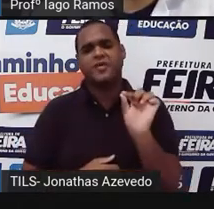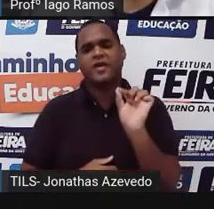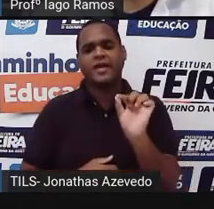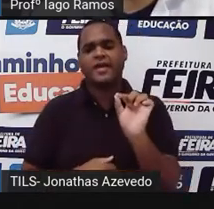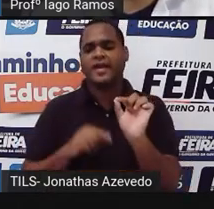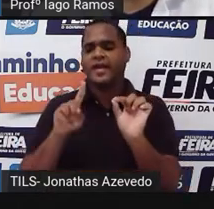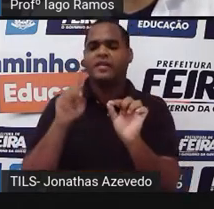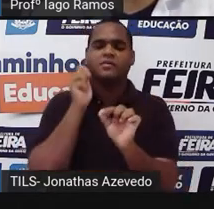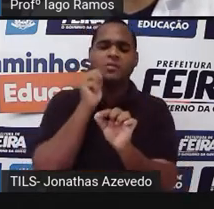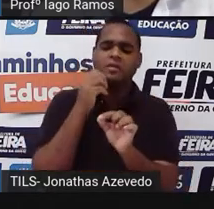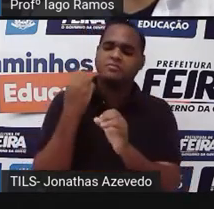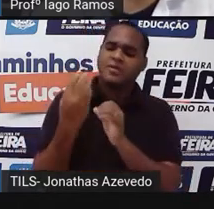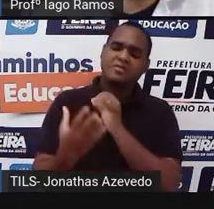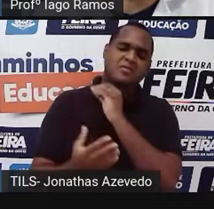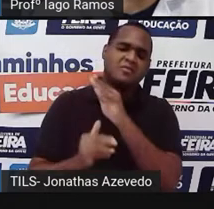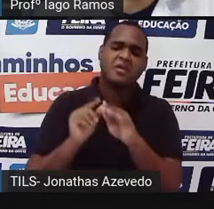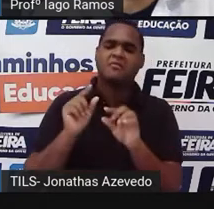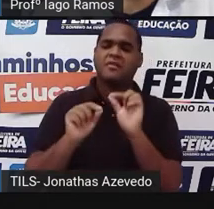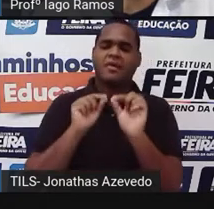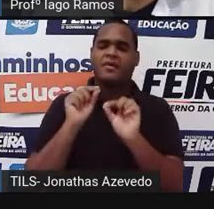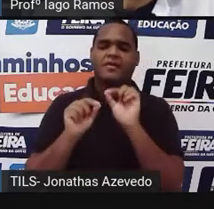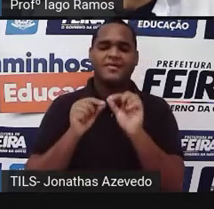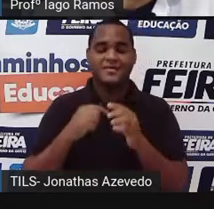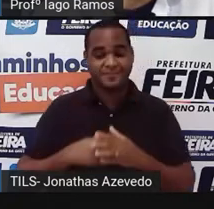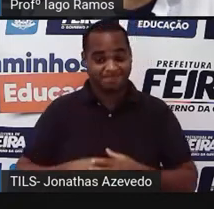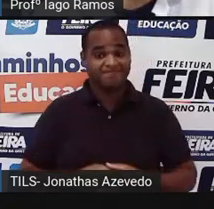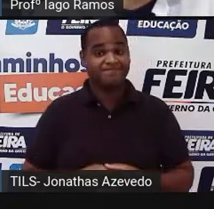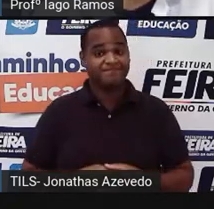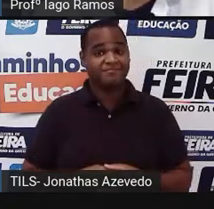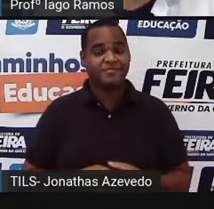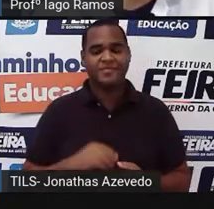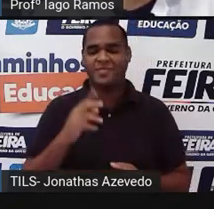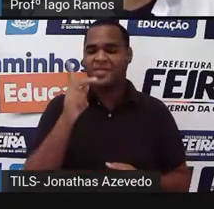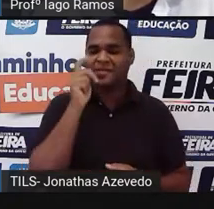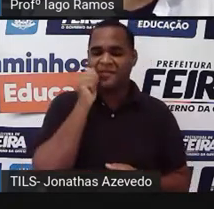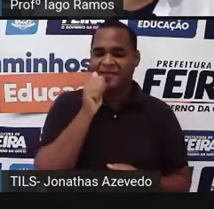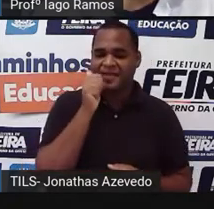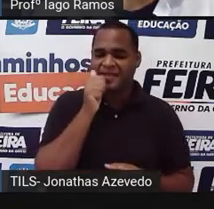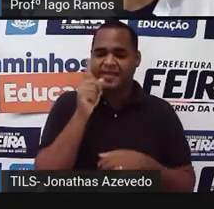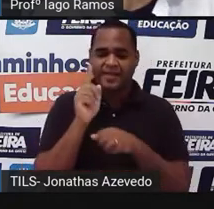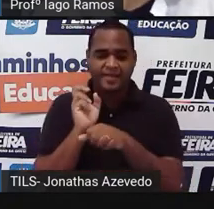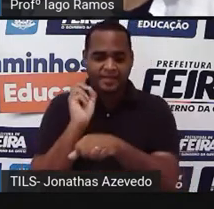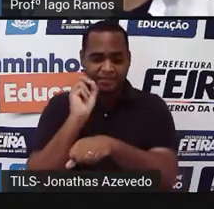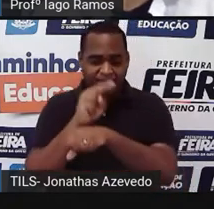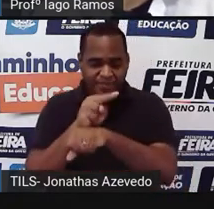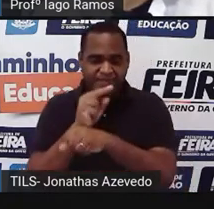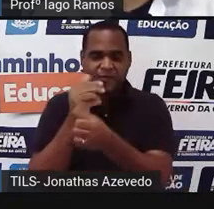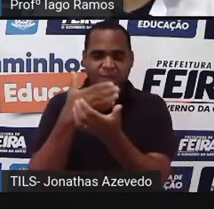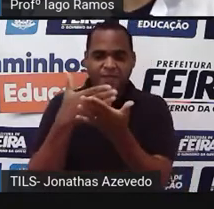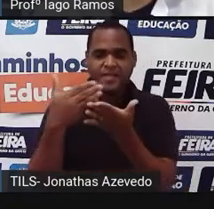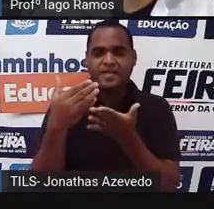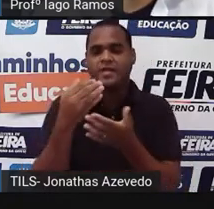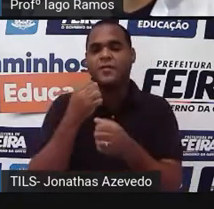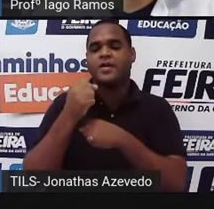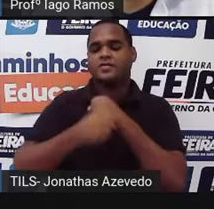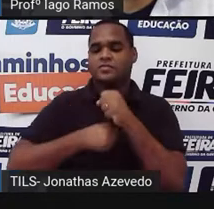contribuição de Catherine dentro da NASA, né? Ela ingressa, ela chega na NASA no ano de